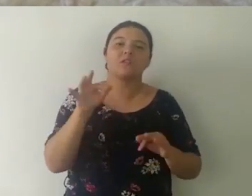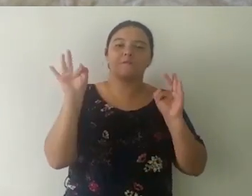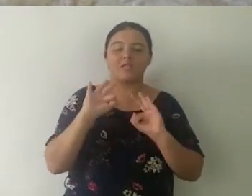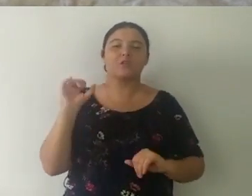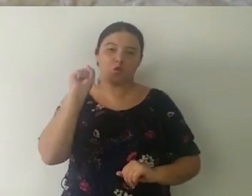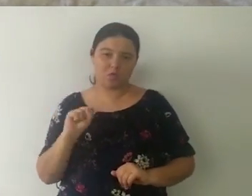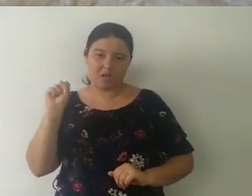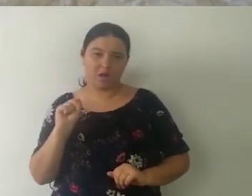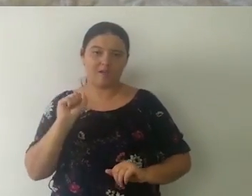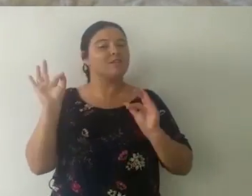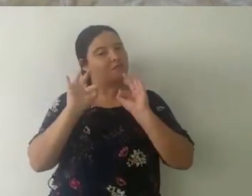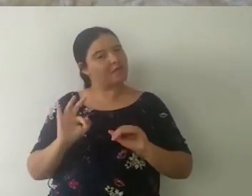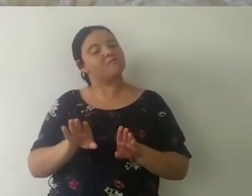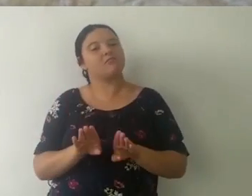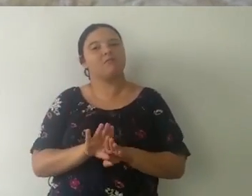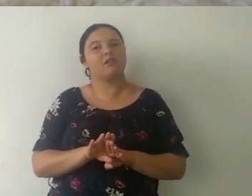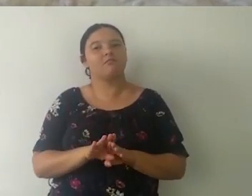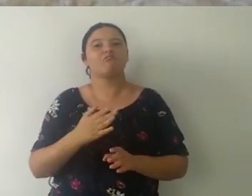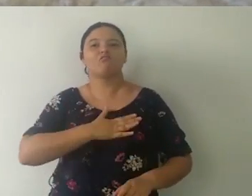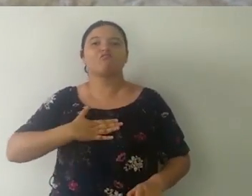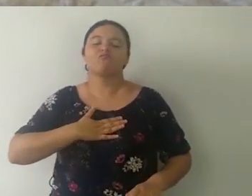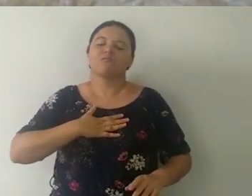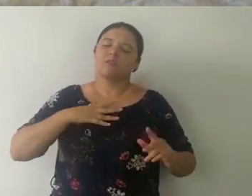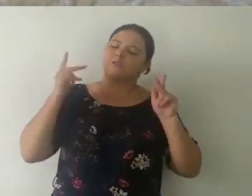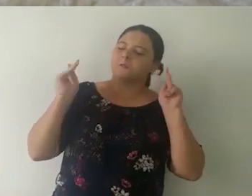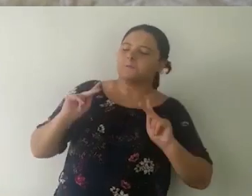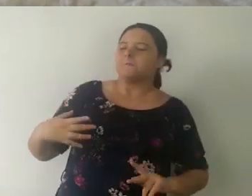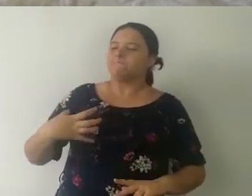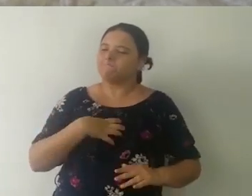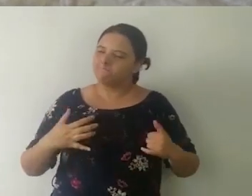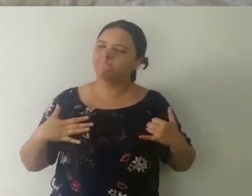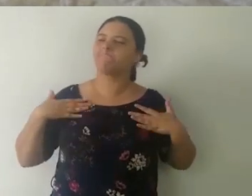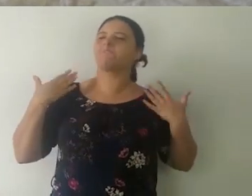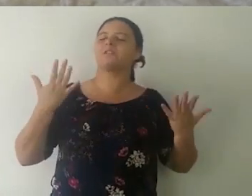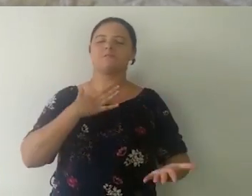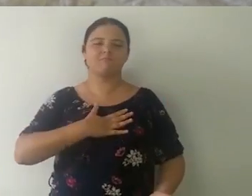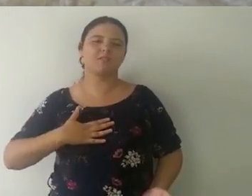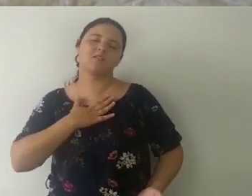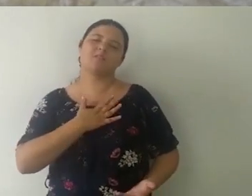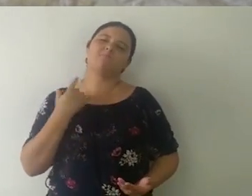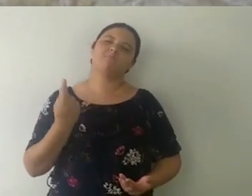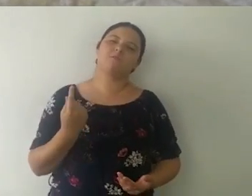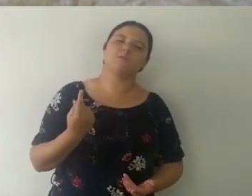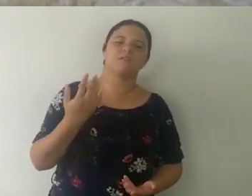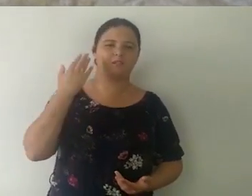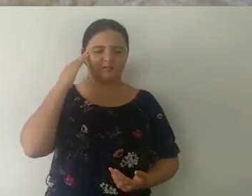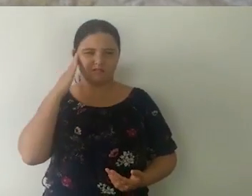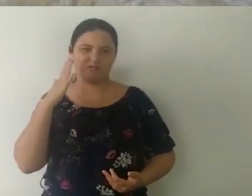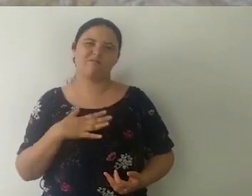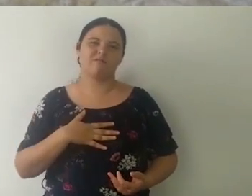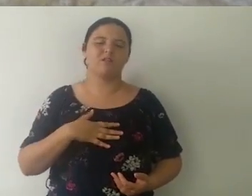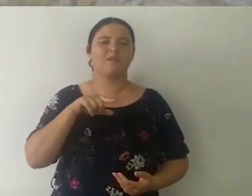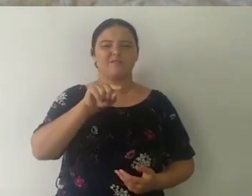você tem que estar feliz também quando você tá sozinha. Gostando do seu jeito, estando em paz consigo. Tendo prazer em fazer